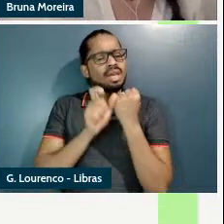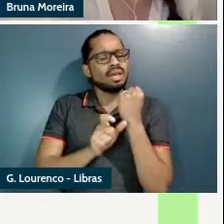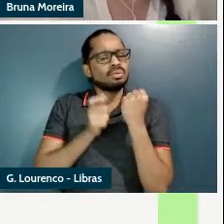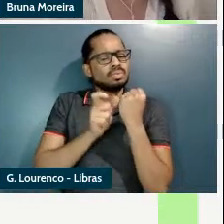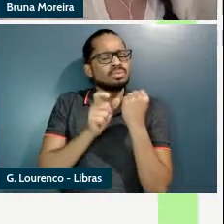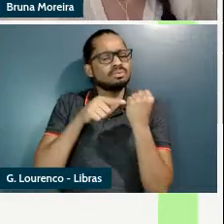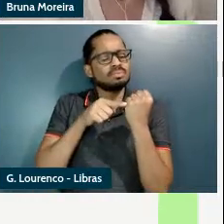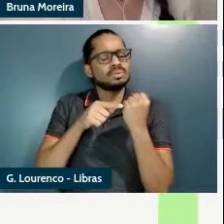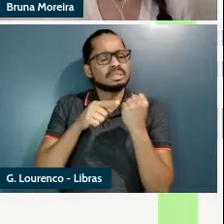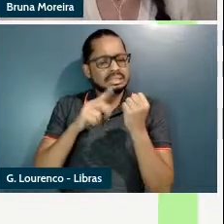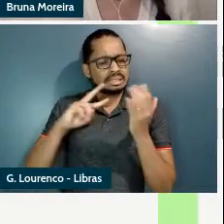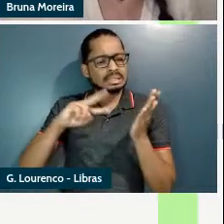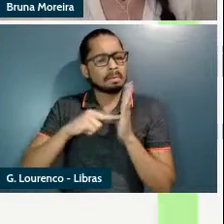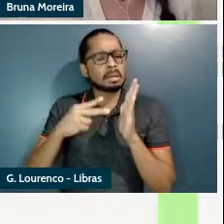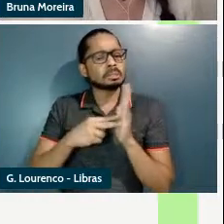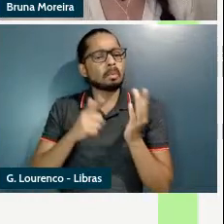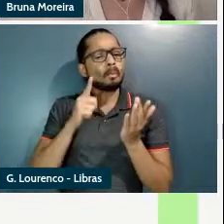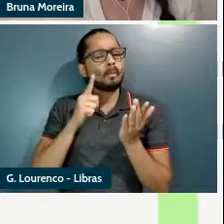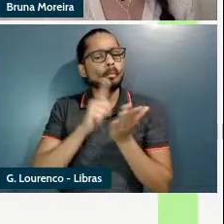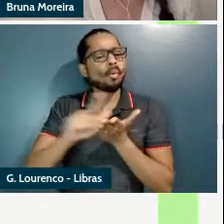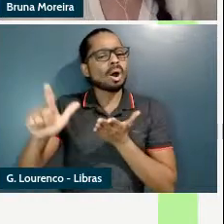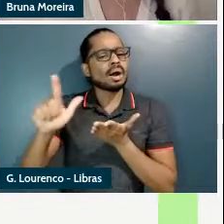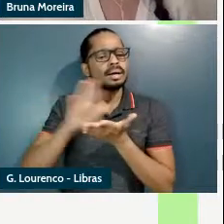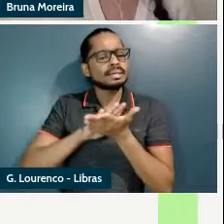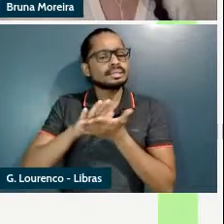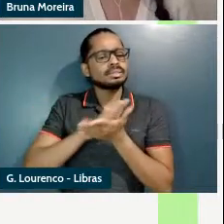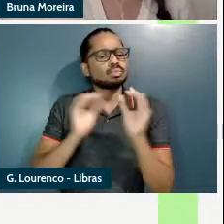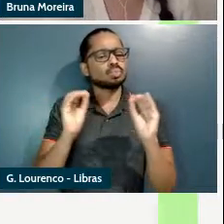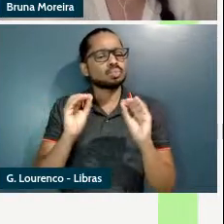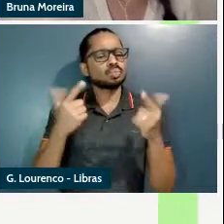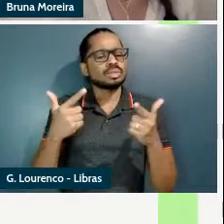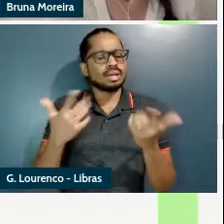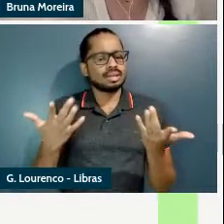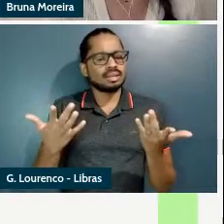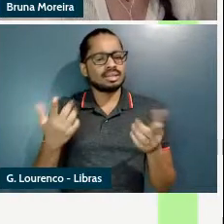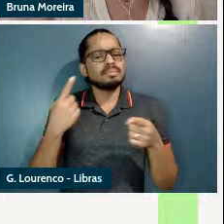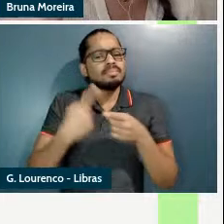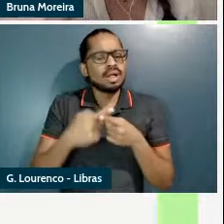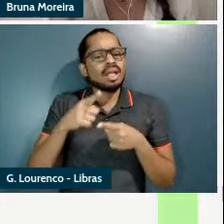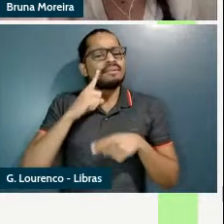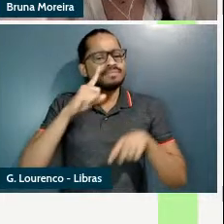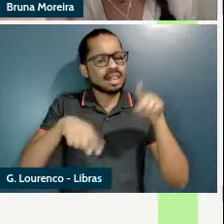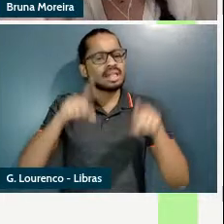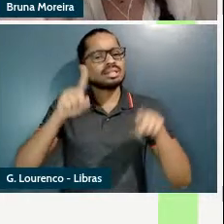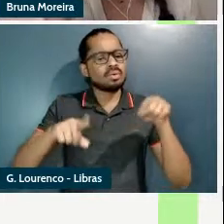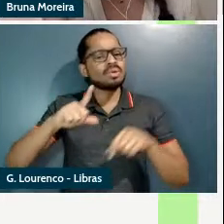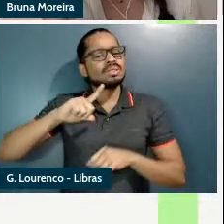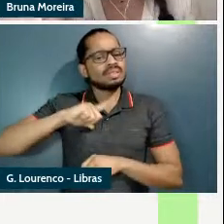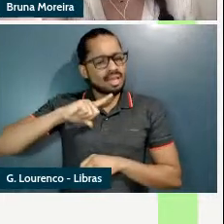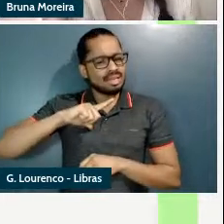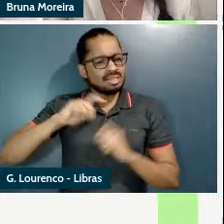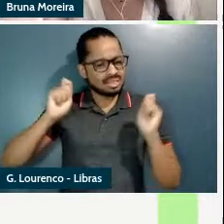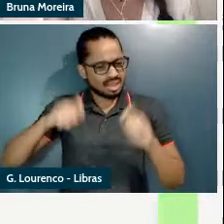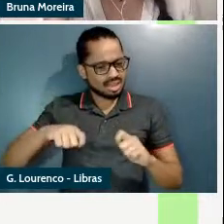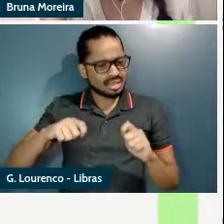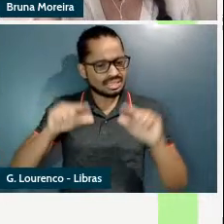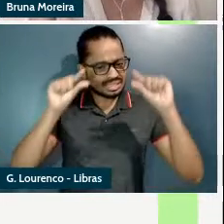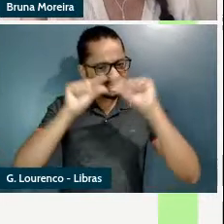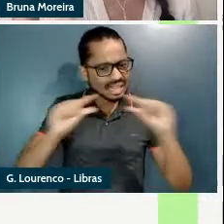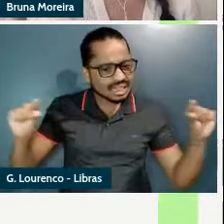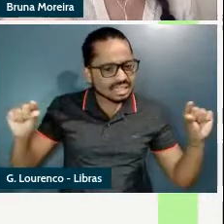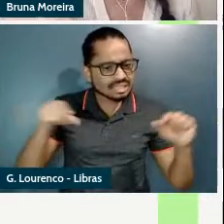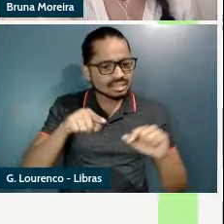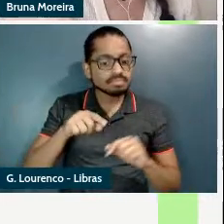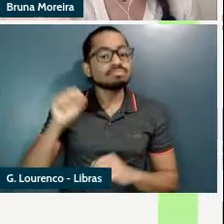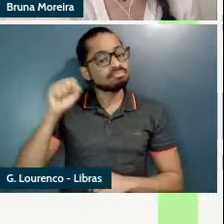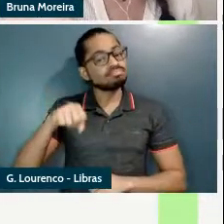e se a gente vê esse tipo de variação de modalidade no nível sentencial e eu vou dizer que sim eu tenho dados